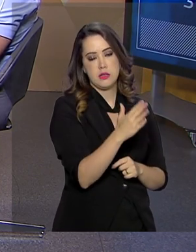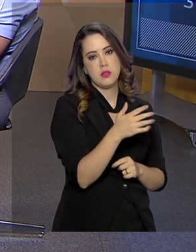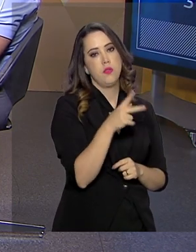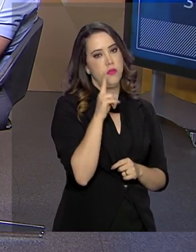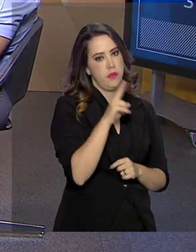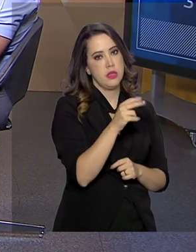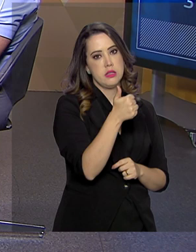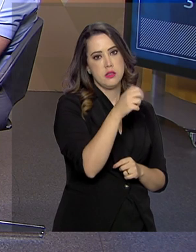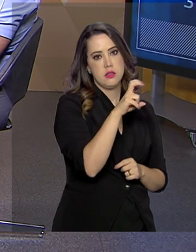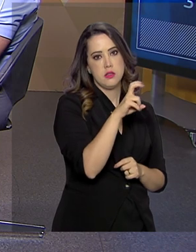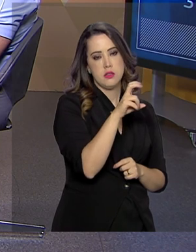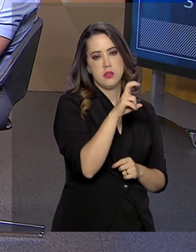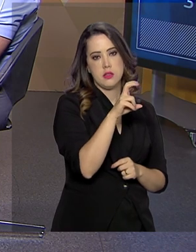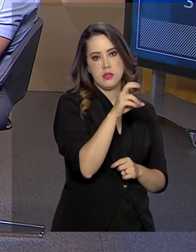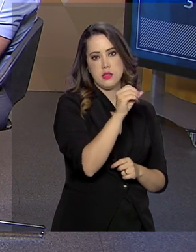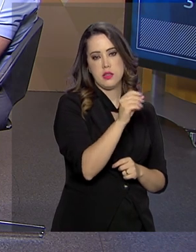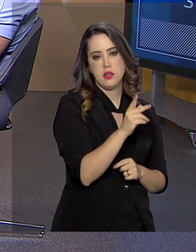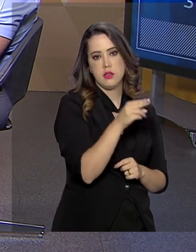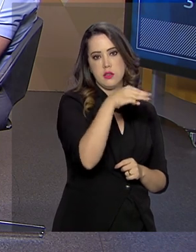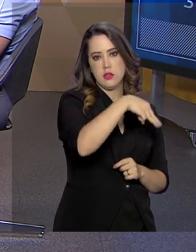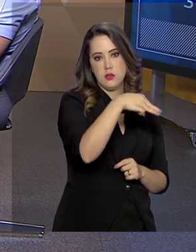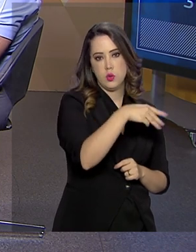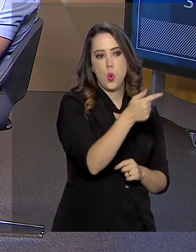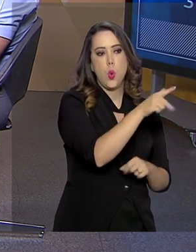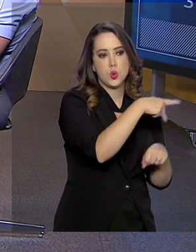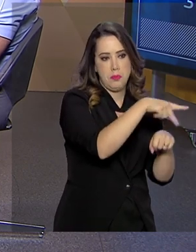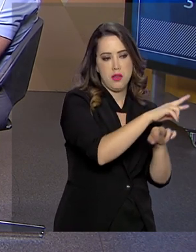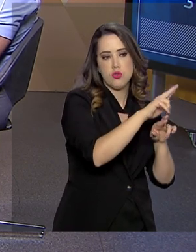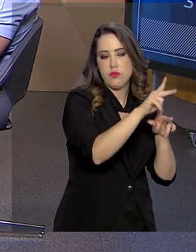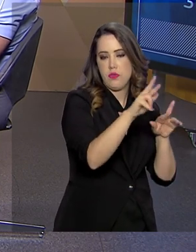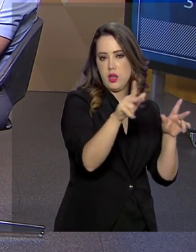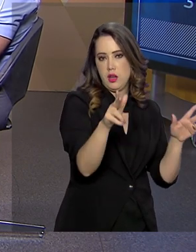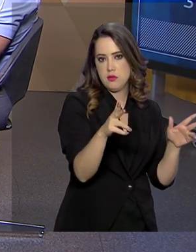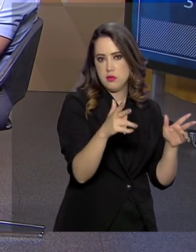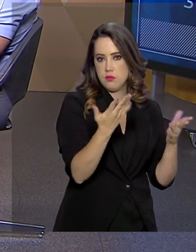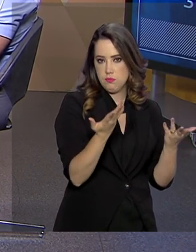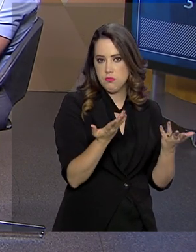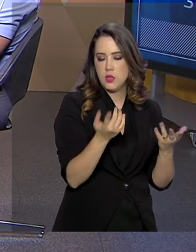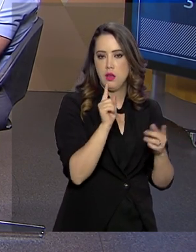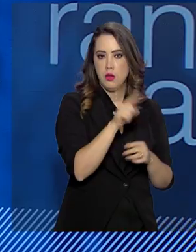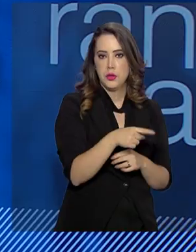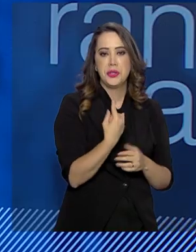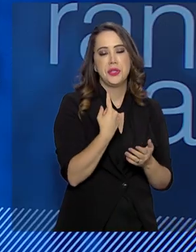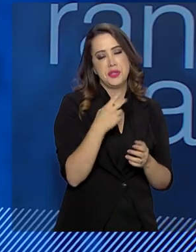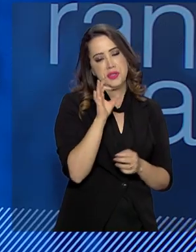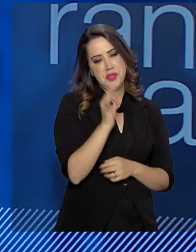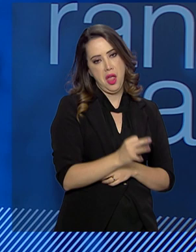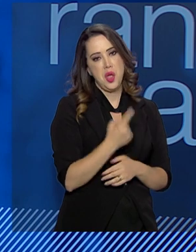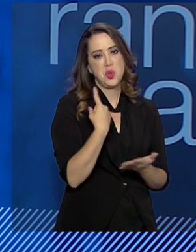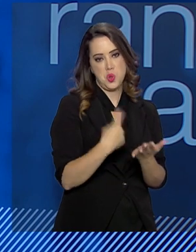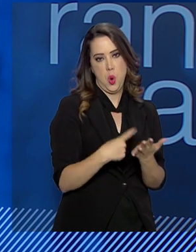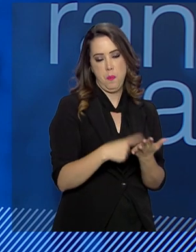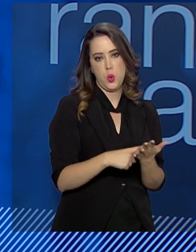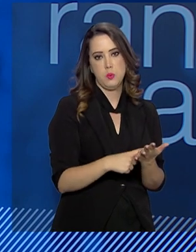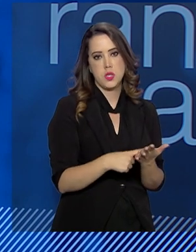quilômetros. Mas isso é Nos outros países, podem variar? Pode variar. E, com certeza, no acordo, essa